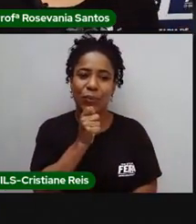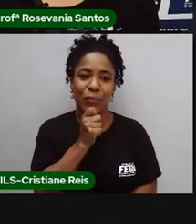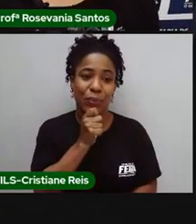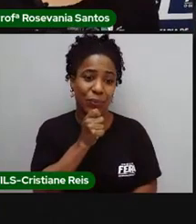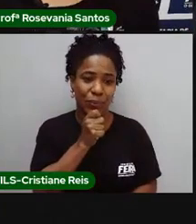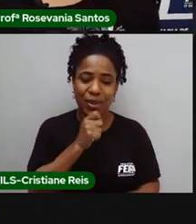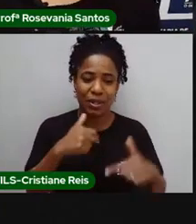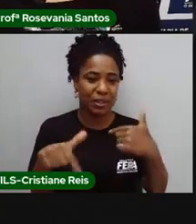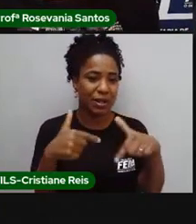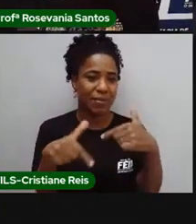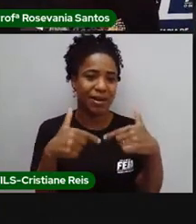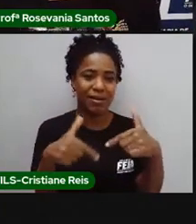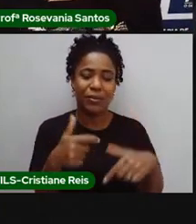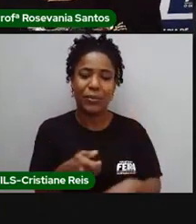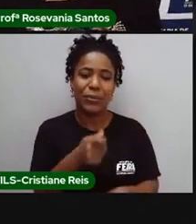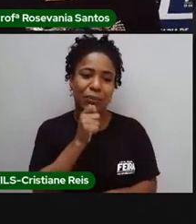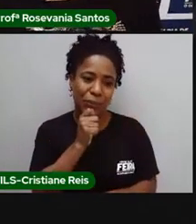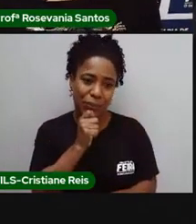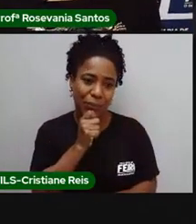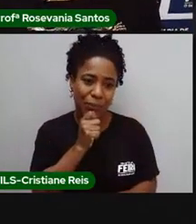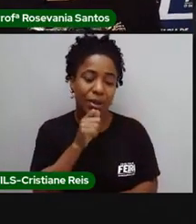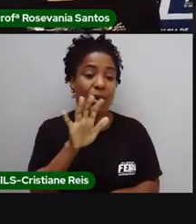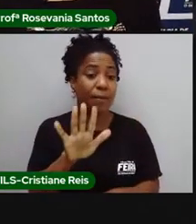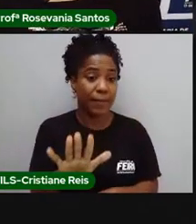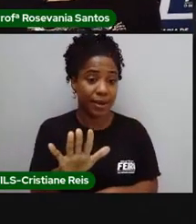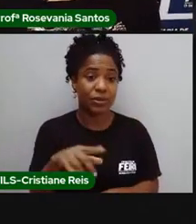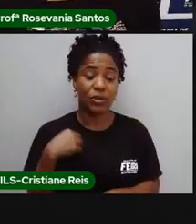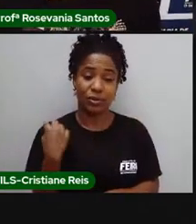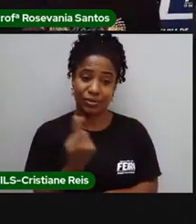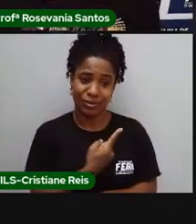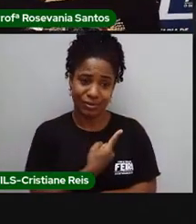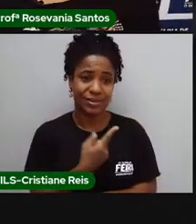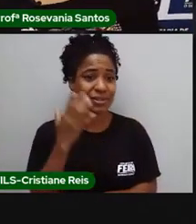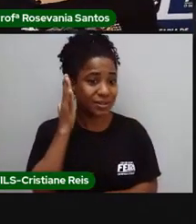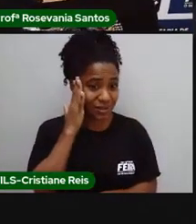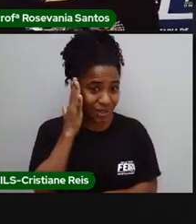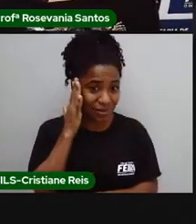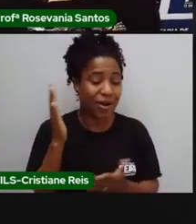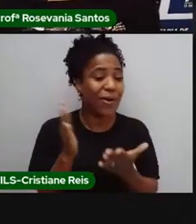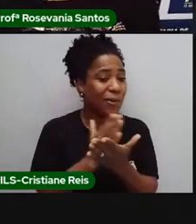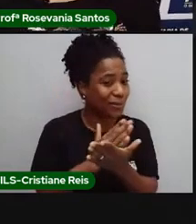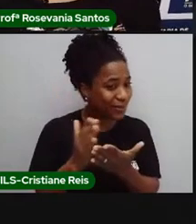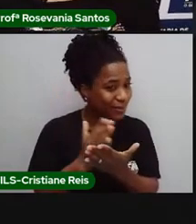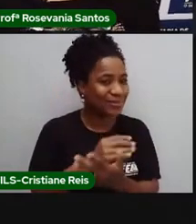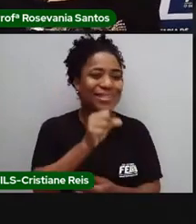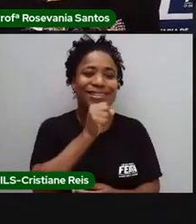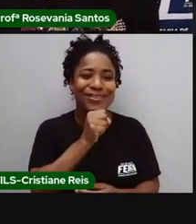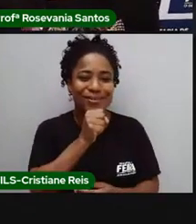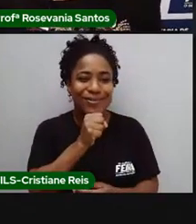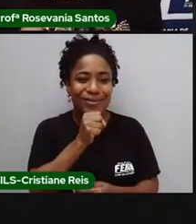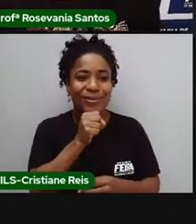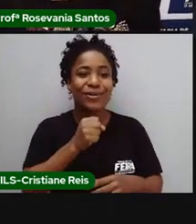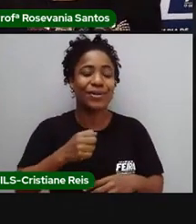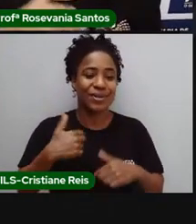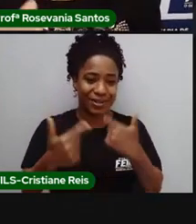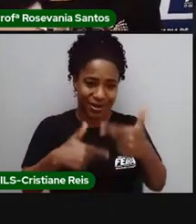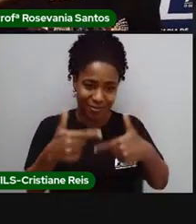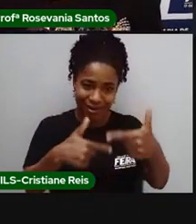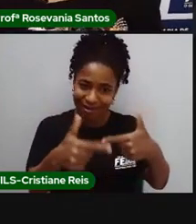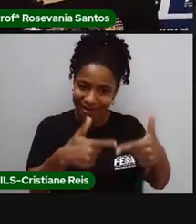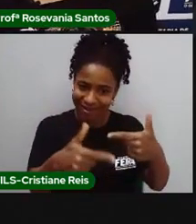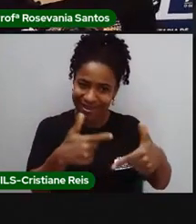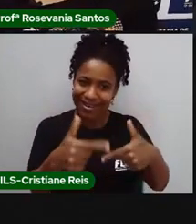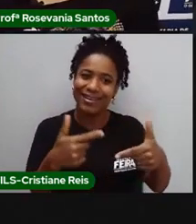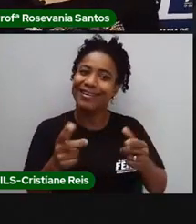aquela população que não trabalha. Mas, infelizmente, a gente percebe também que alguns idosos, eles trabalham. Mas eu não estou falando do caso dos